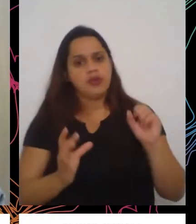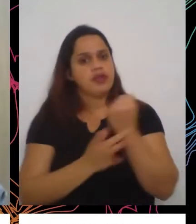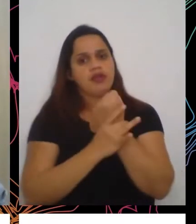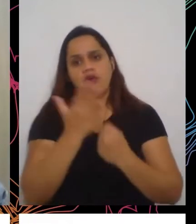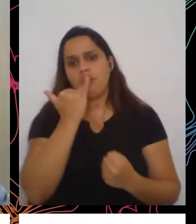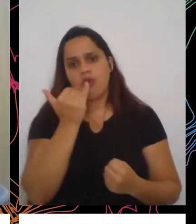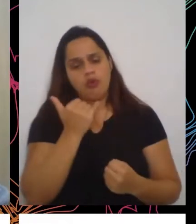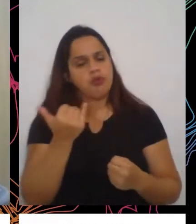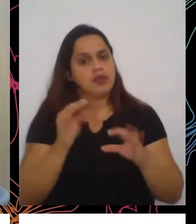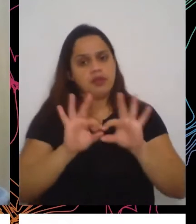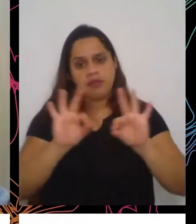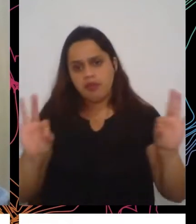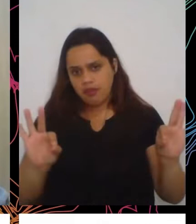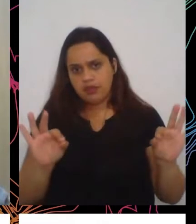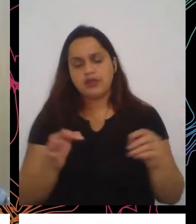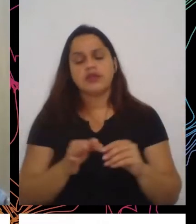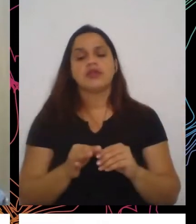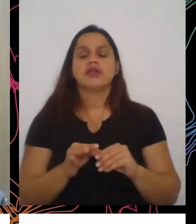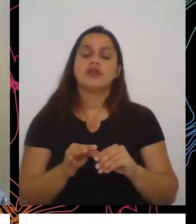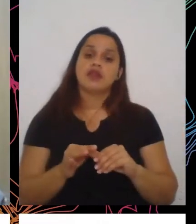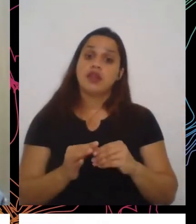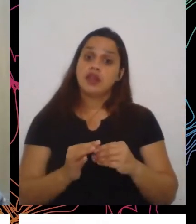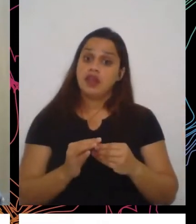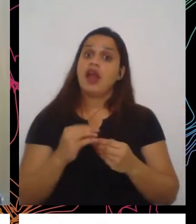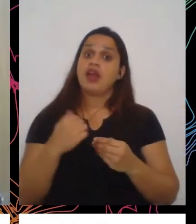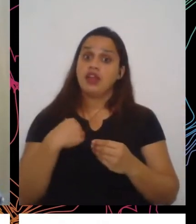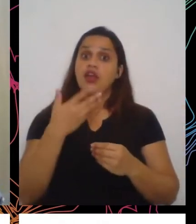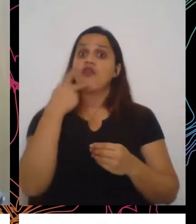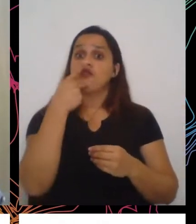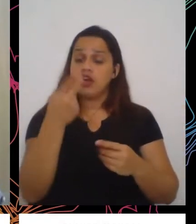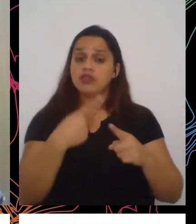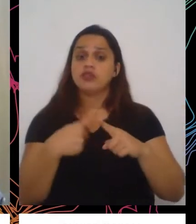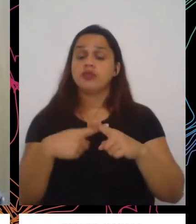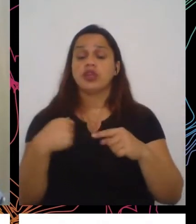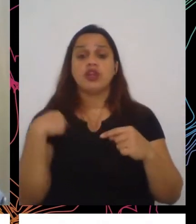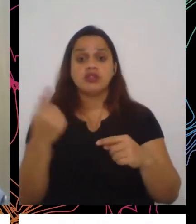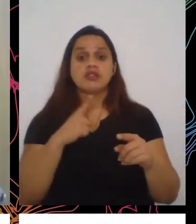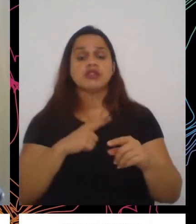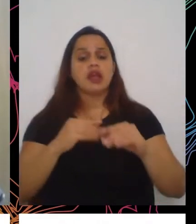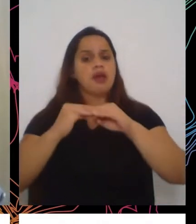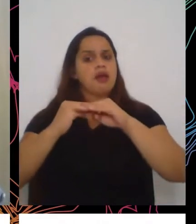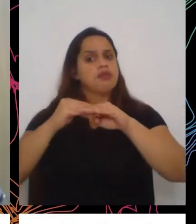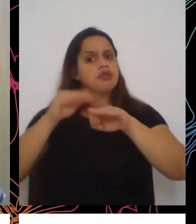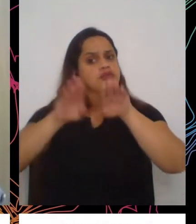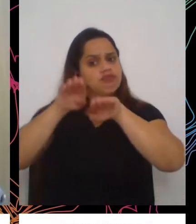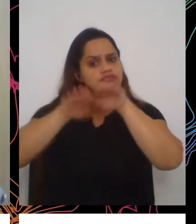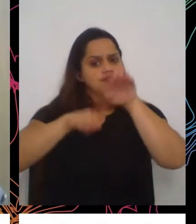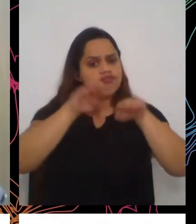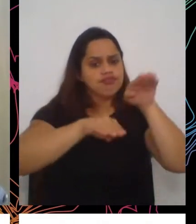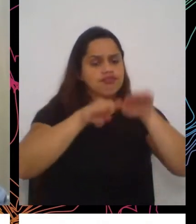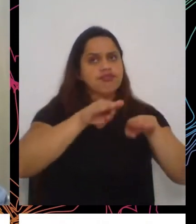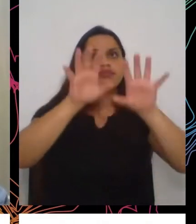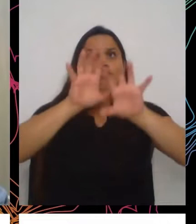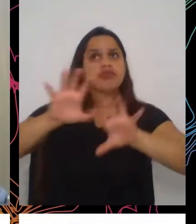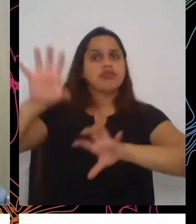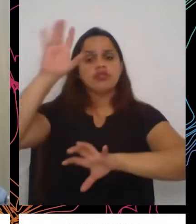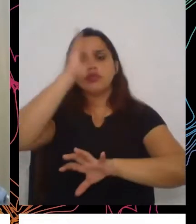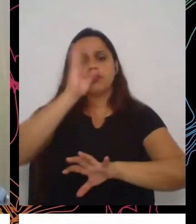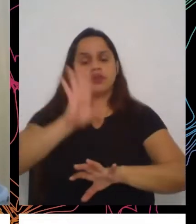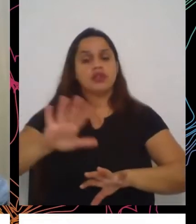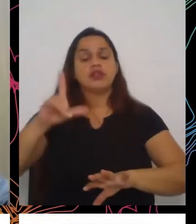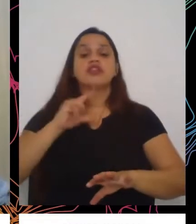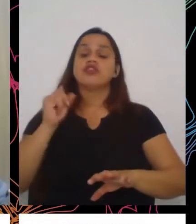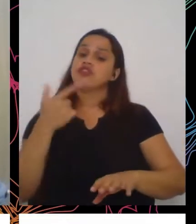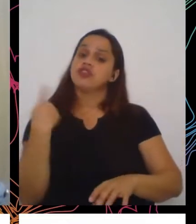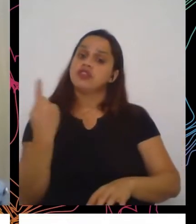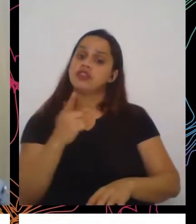básica. E eu digo isso porque nós temos desigualdades regionais muito grandes no país. Se nós temos lugares de fácil acesso que esses